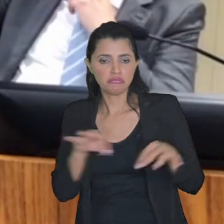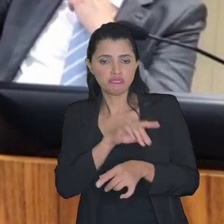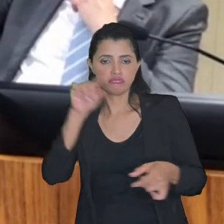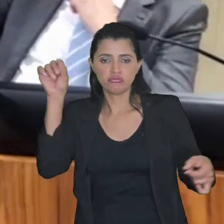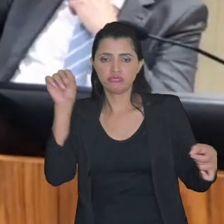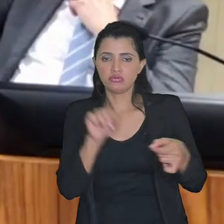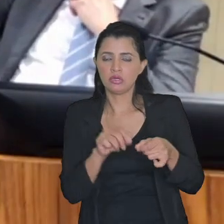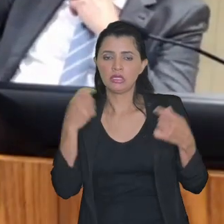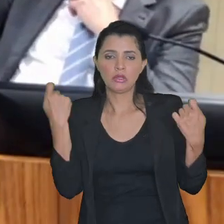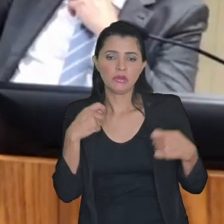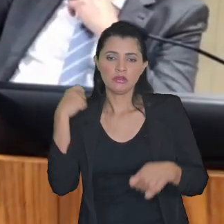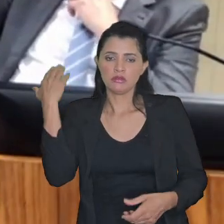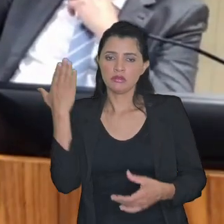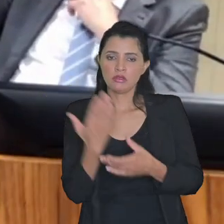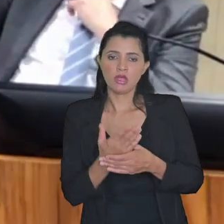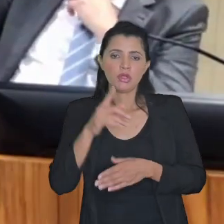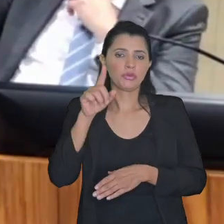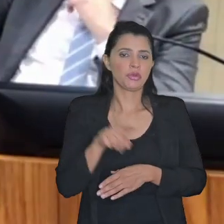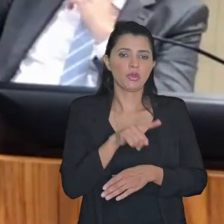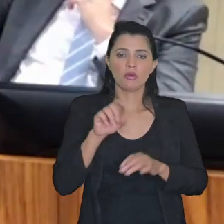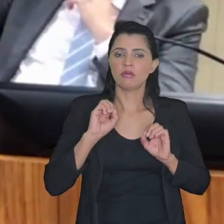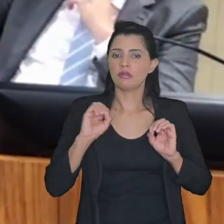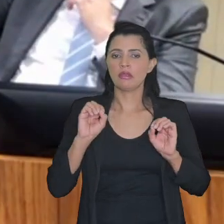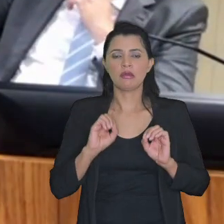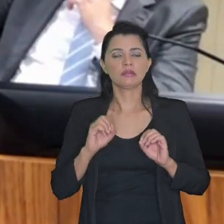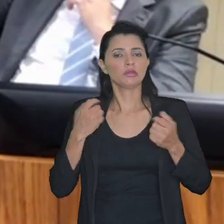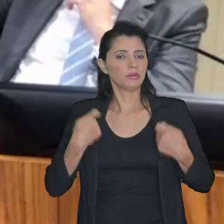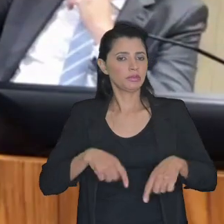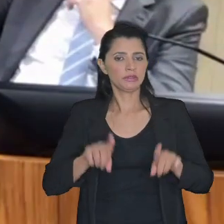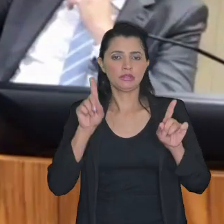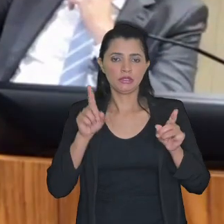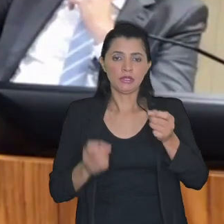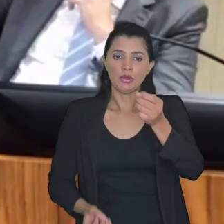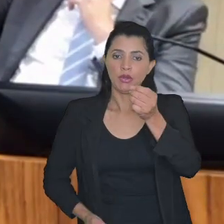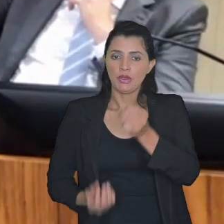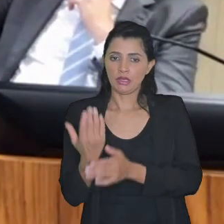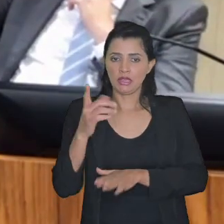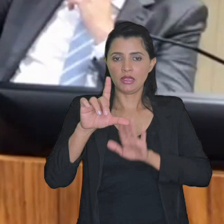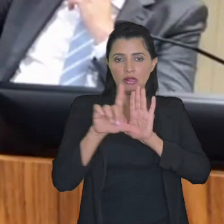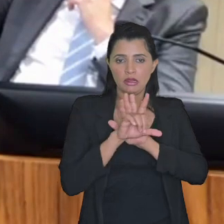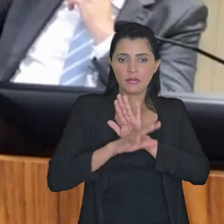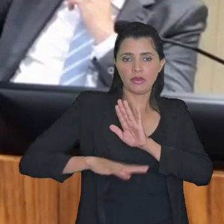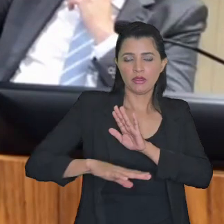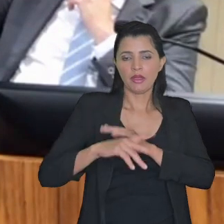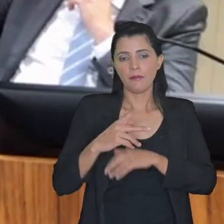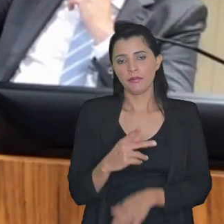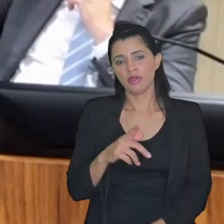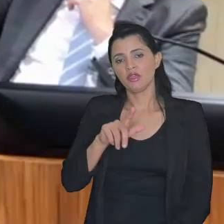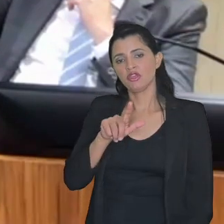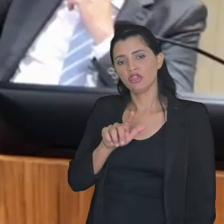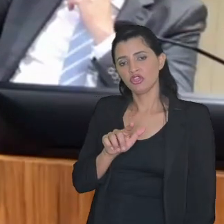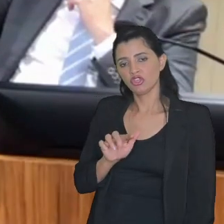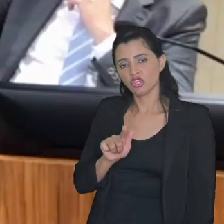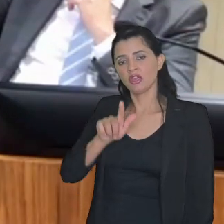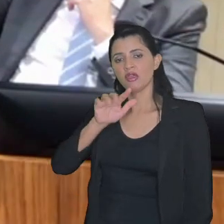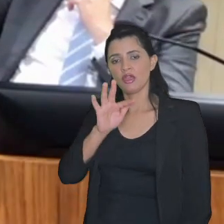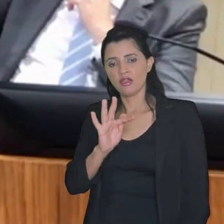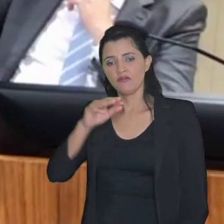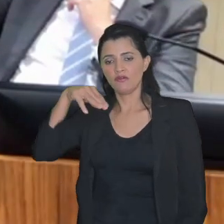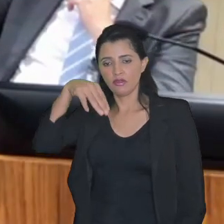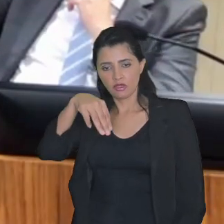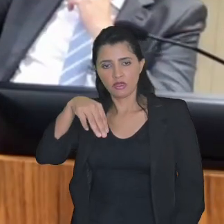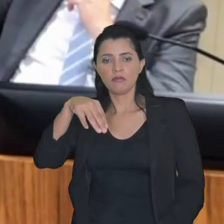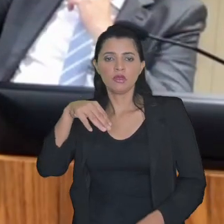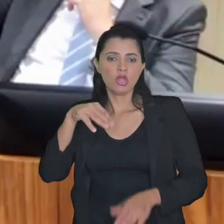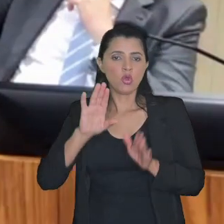ter sido objetado em ação anulatória o que quer que seja ou seja cria a lei para o âmbito da PGFN uma espécie de conceito